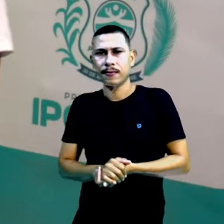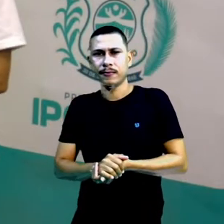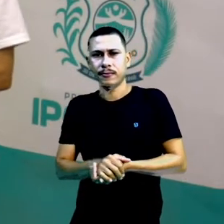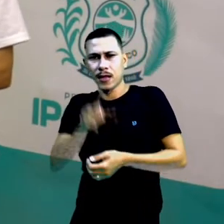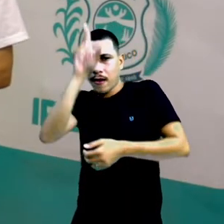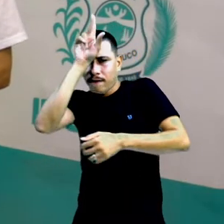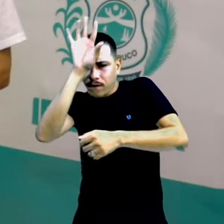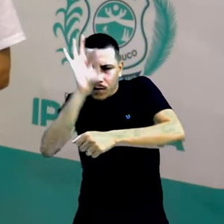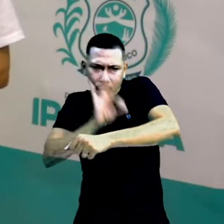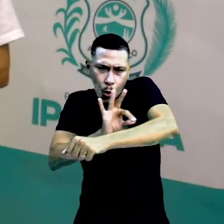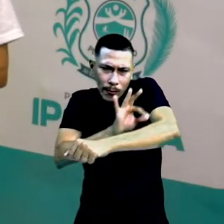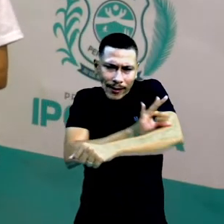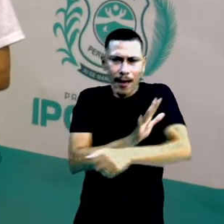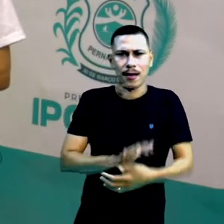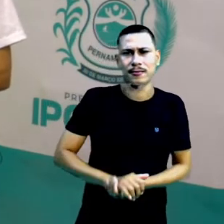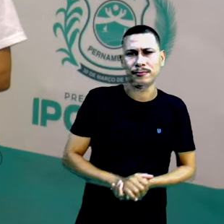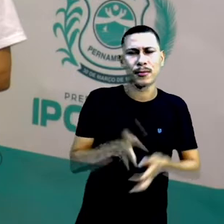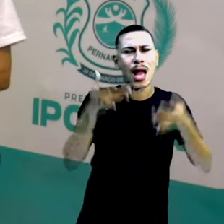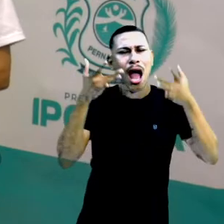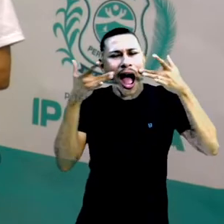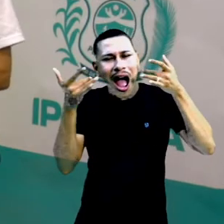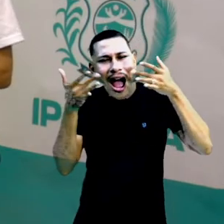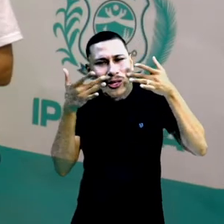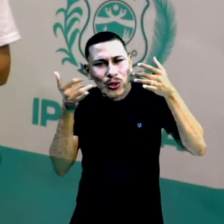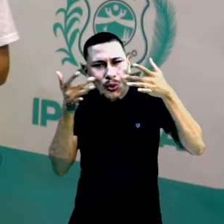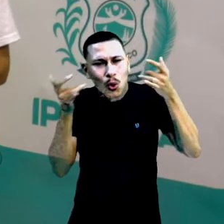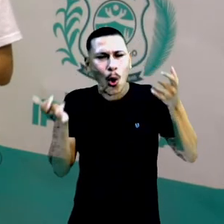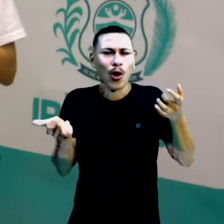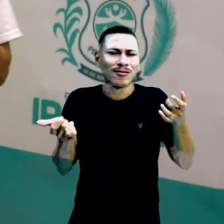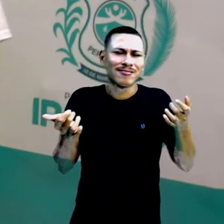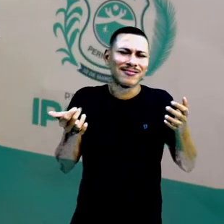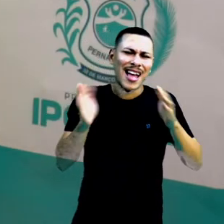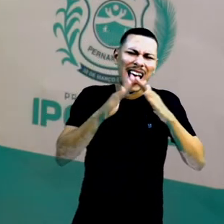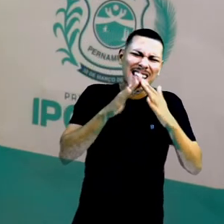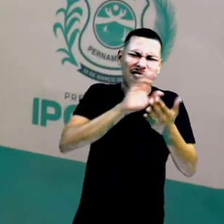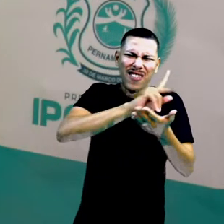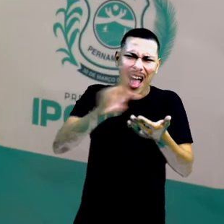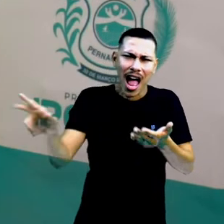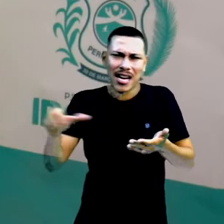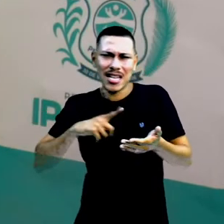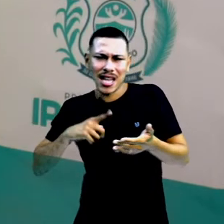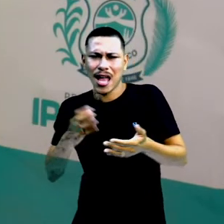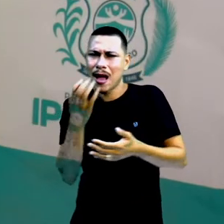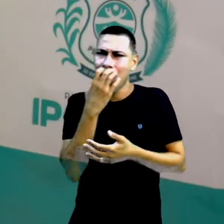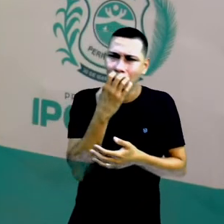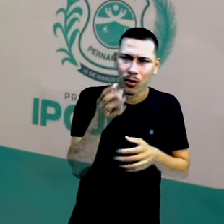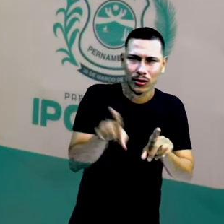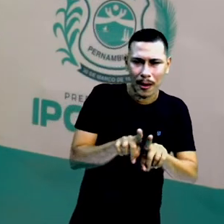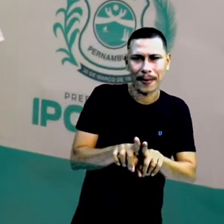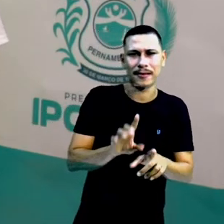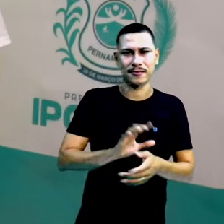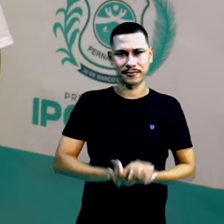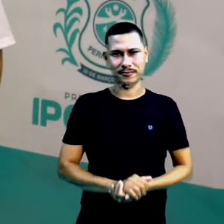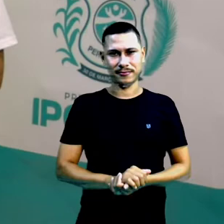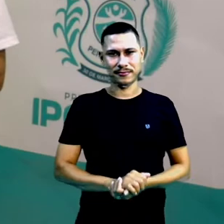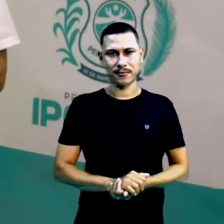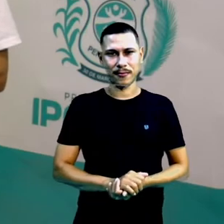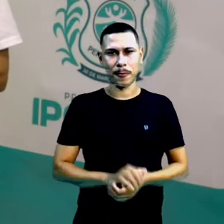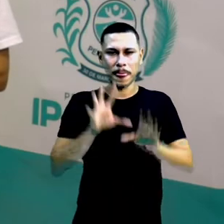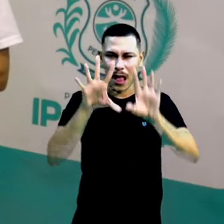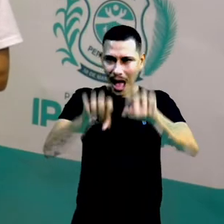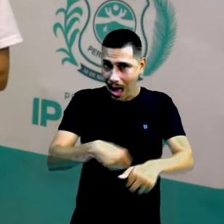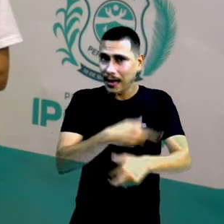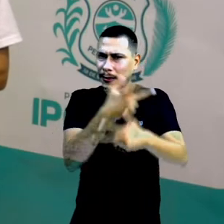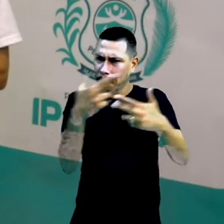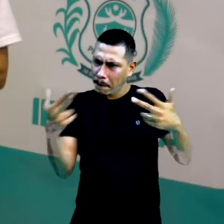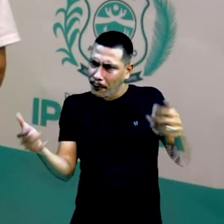gatinho. Gatinho tem em muitas casas. Cachorro. Mas também temos aqueles animais que nós não